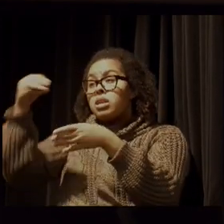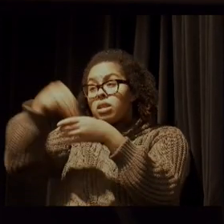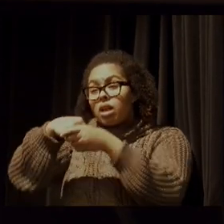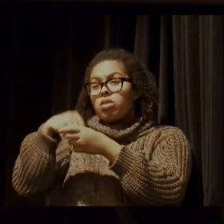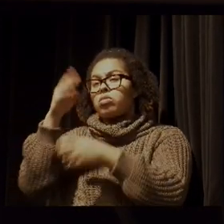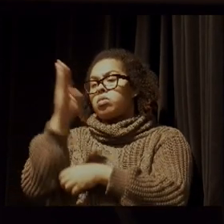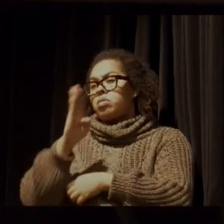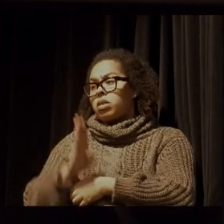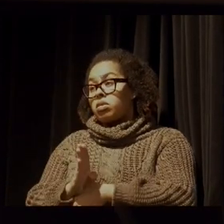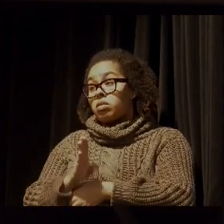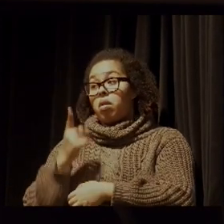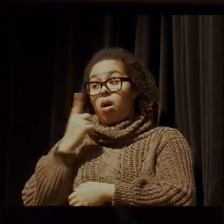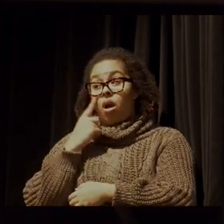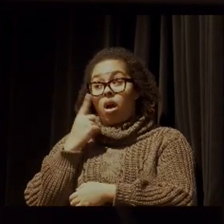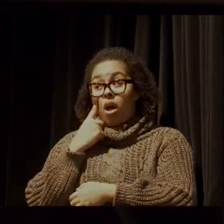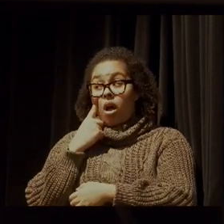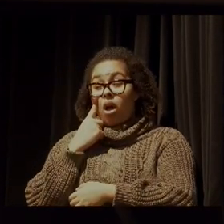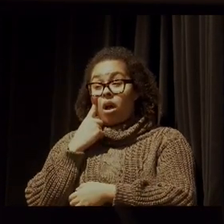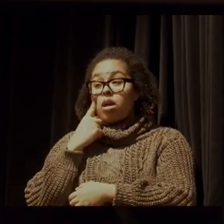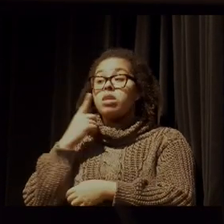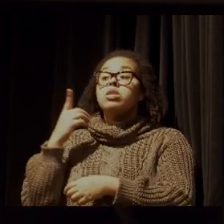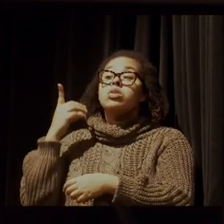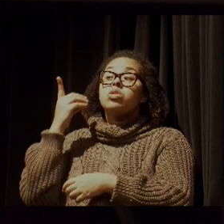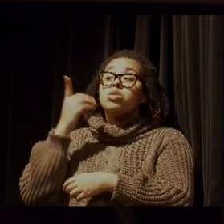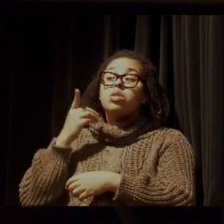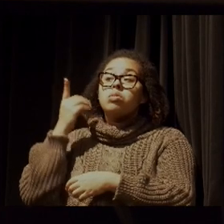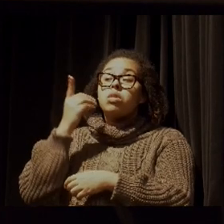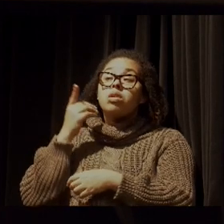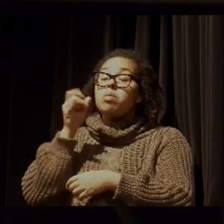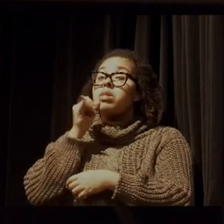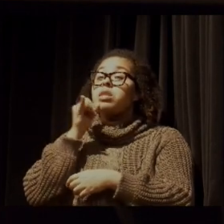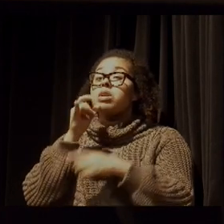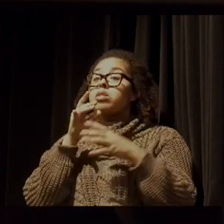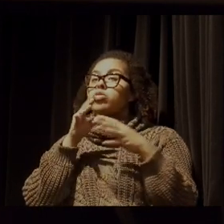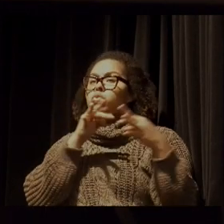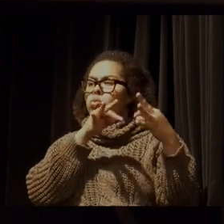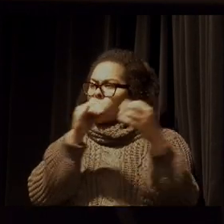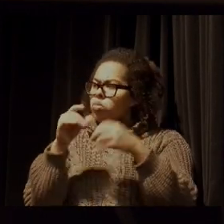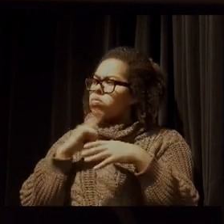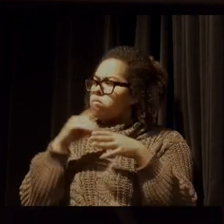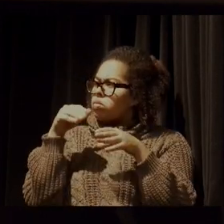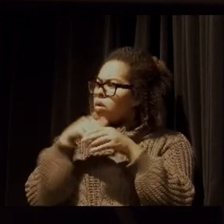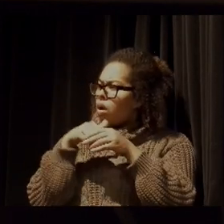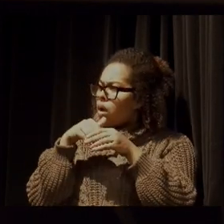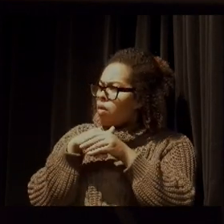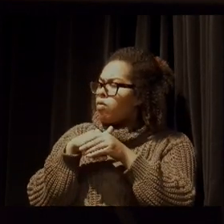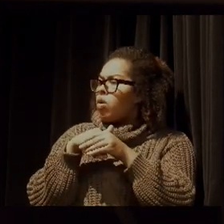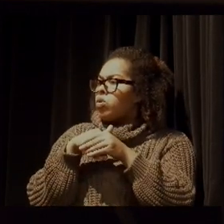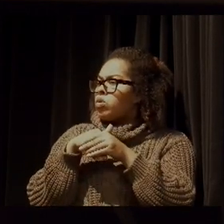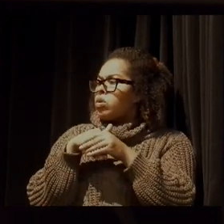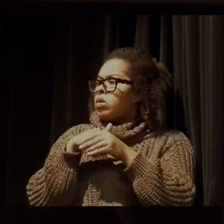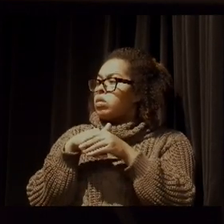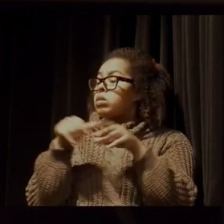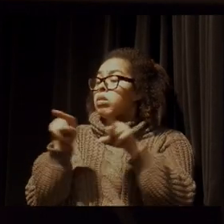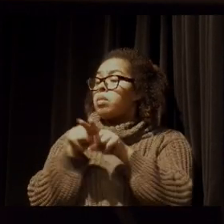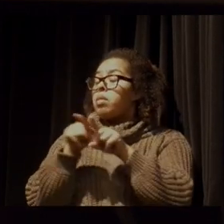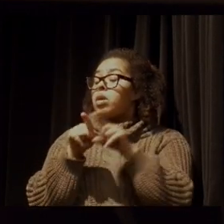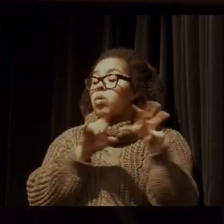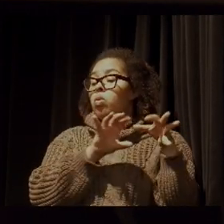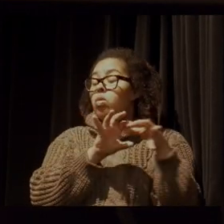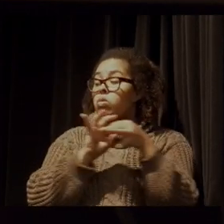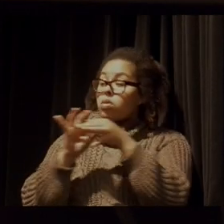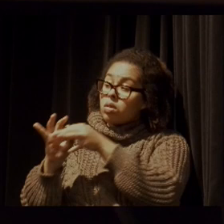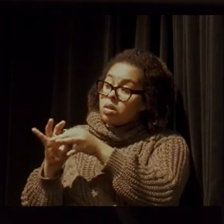lembrando claramente que não tem nenhum deputado que não tenha voto, inclusive com uma situação de realidade, na minha